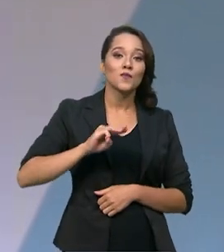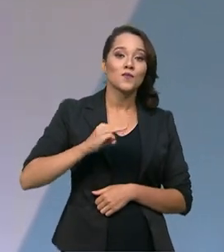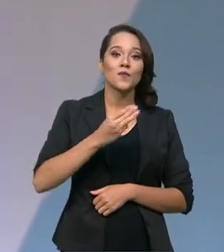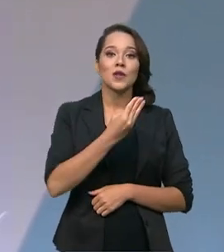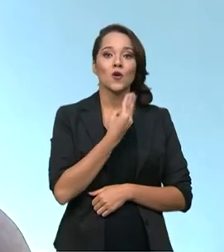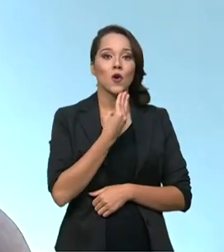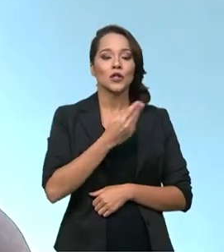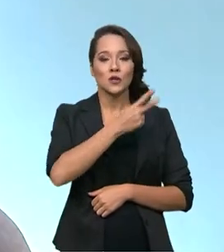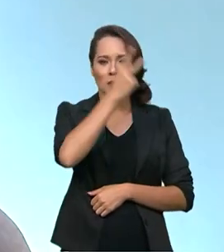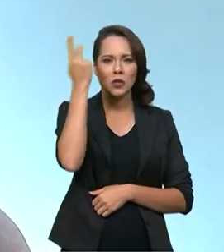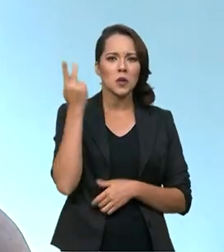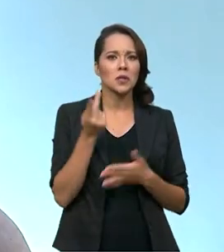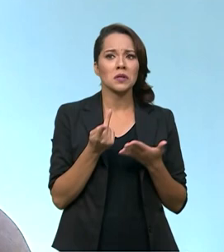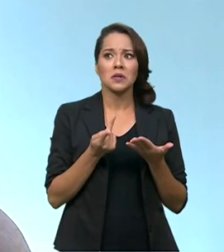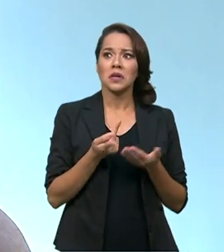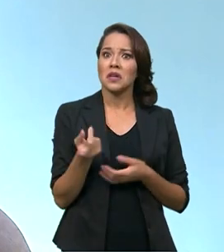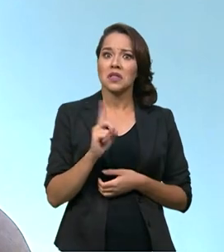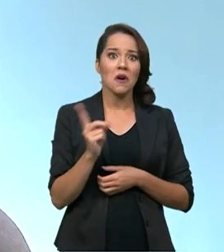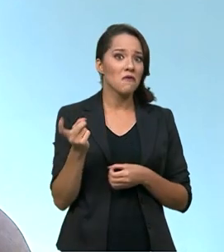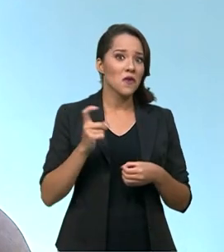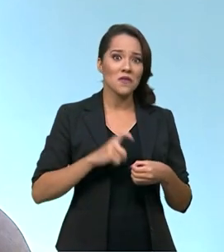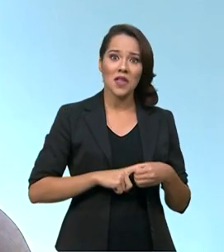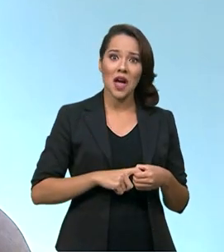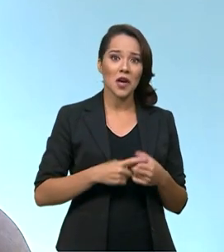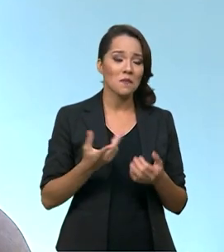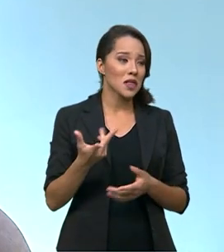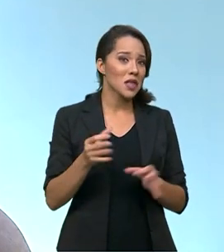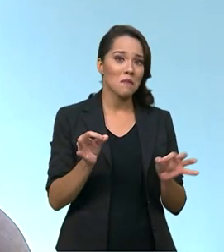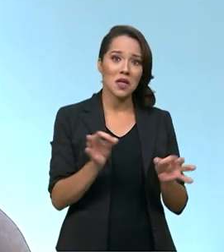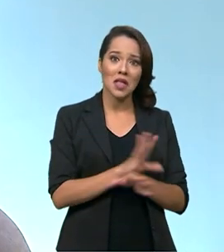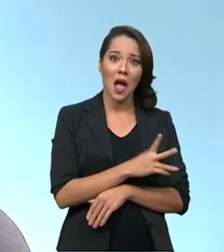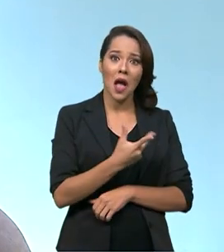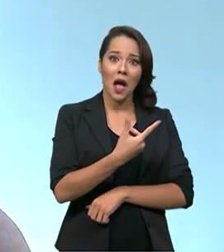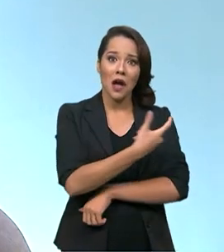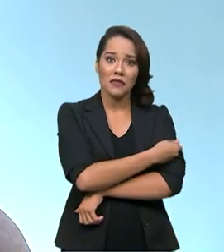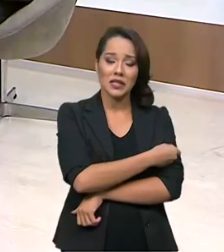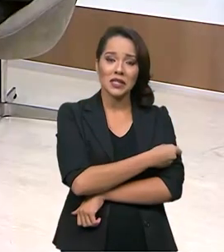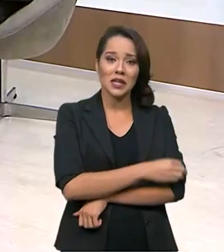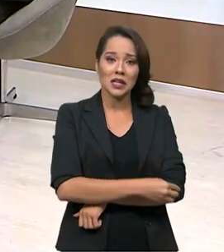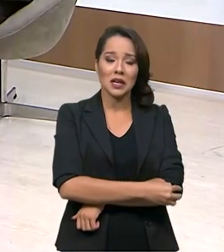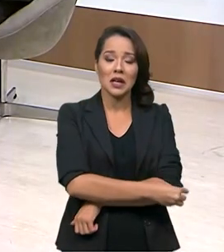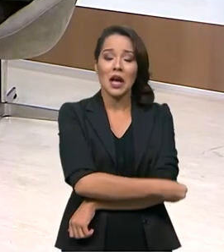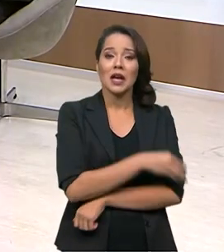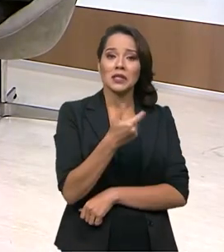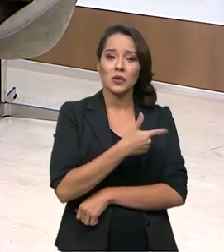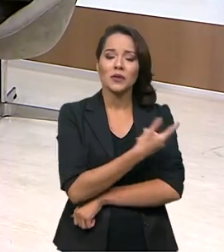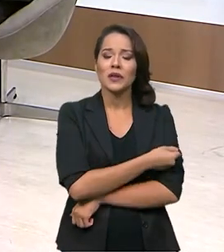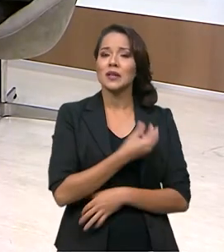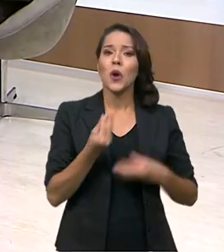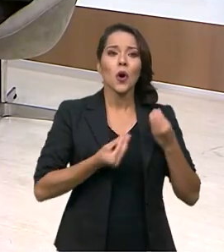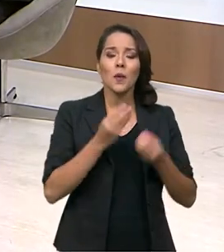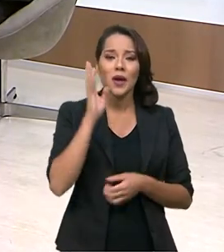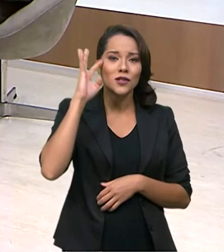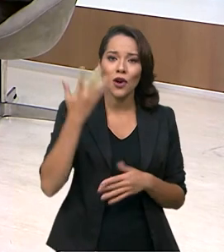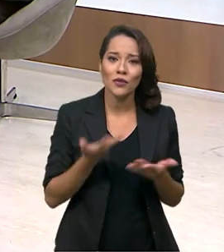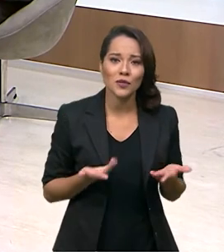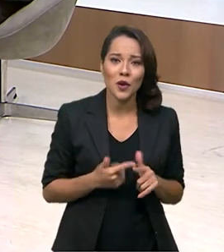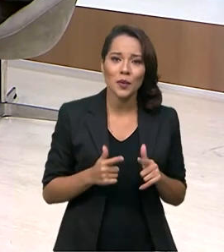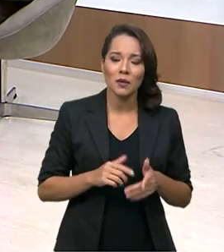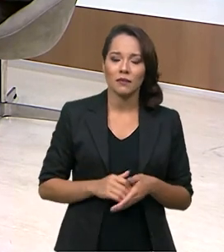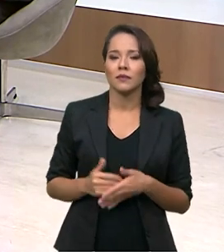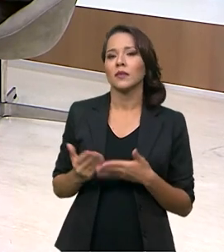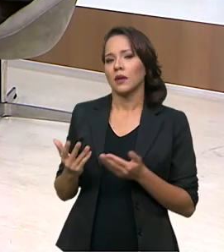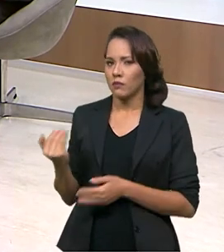de pessoas que simplesmente não voltaram para concluir o ciclo vacinal, tomar a segunda dose. Como é que a gente resolve isso, ministro? Muito